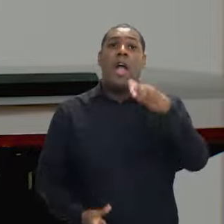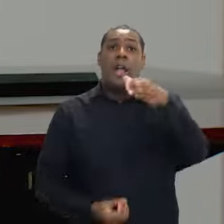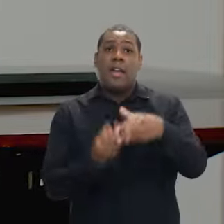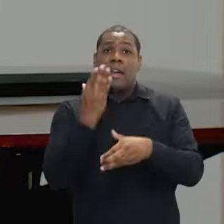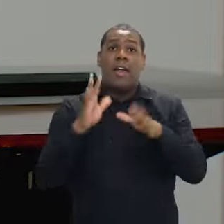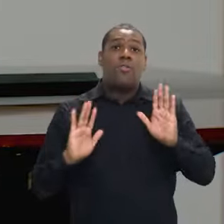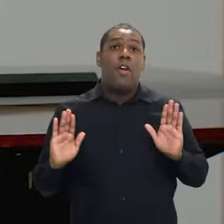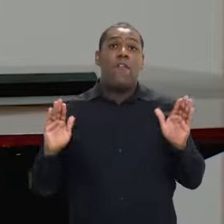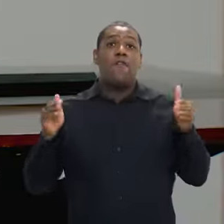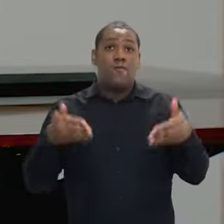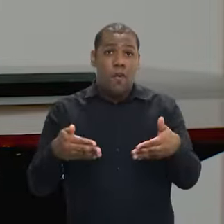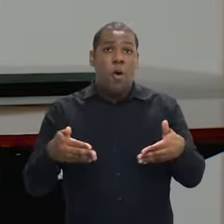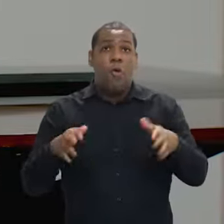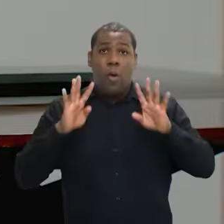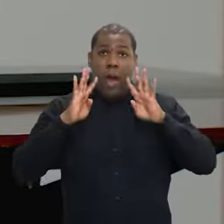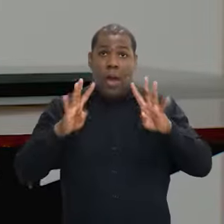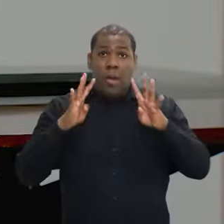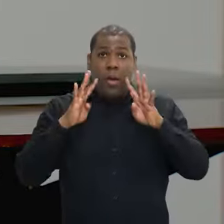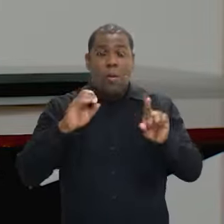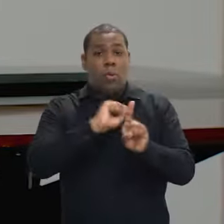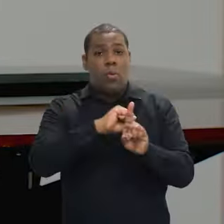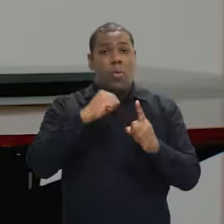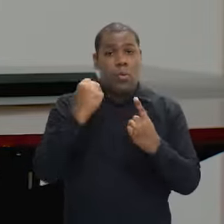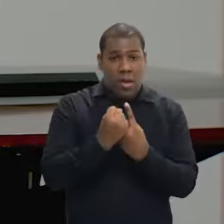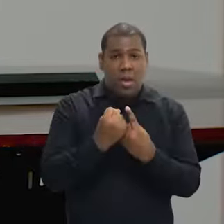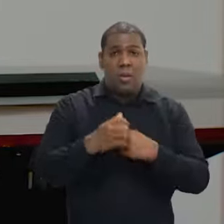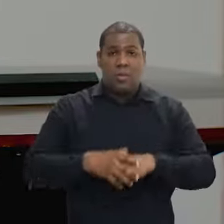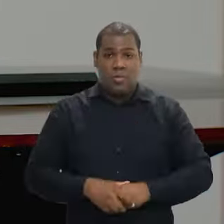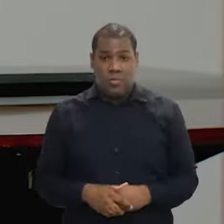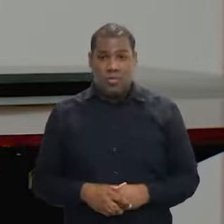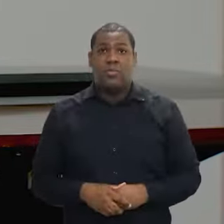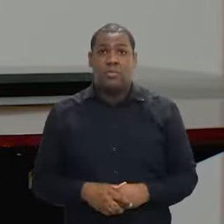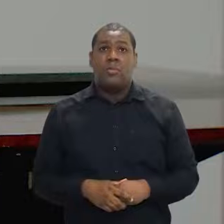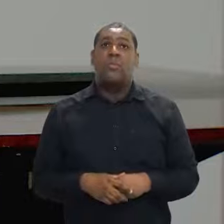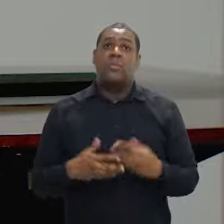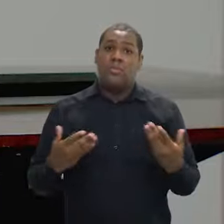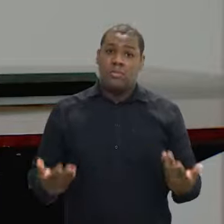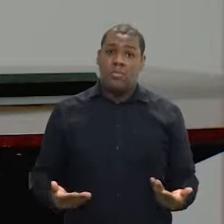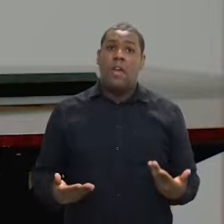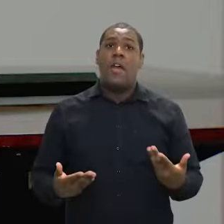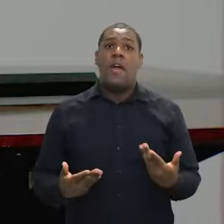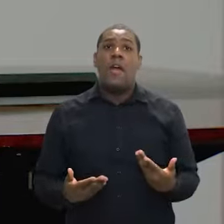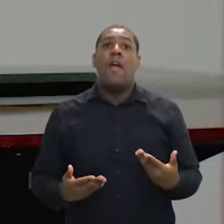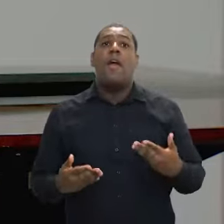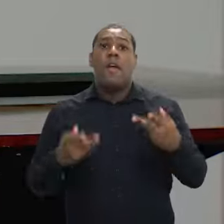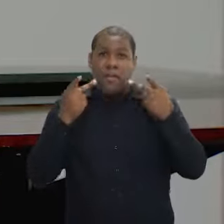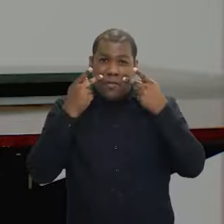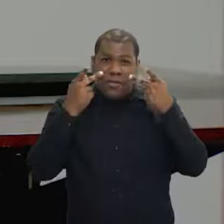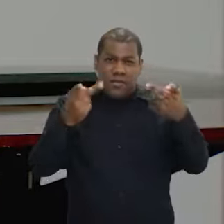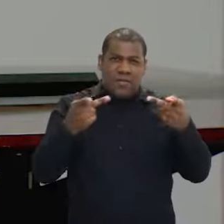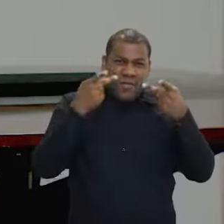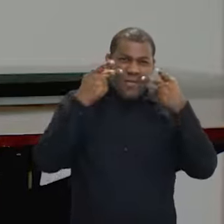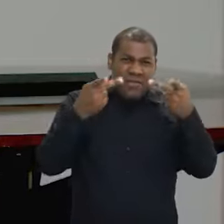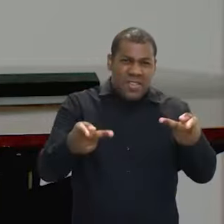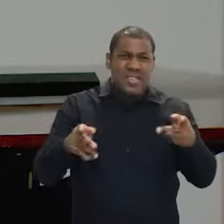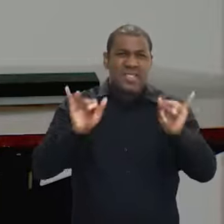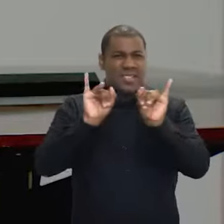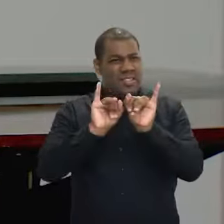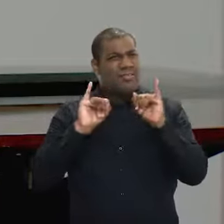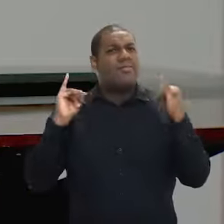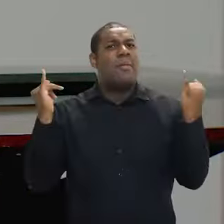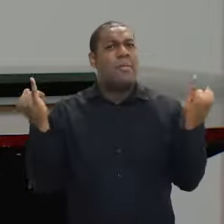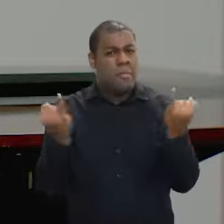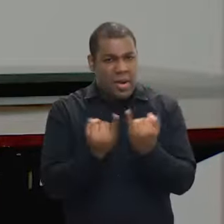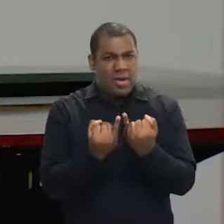instalação de um fórum de escuta social, para que a sociedade percebesse a gente presente ali no território. Nós estivemos muitas vezes no